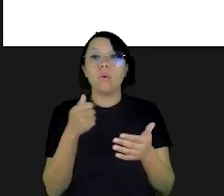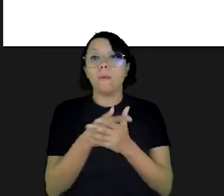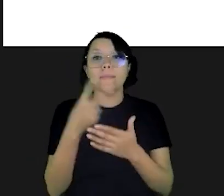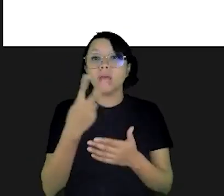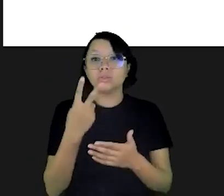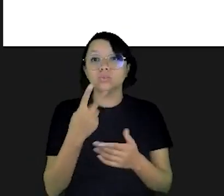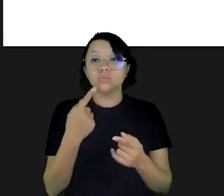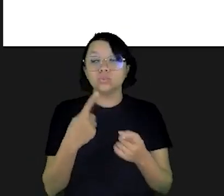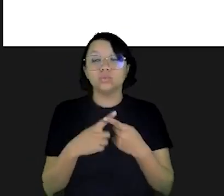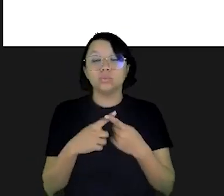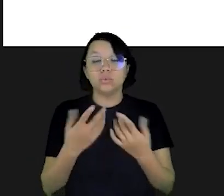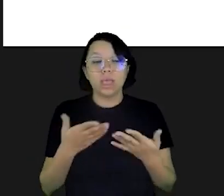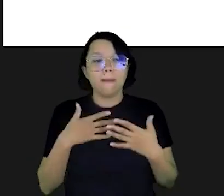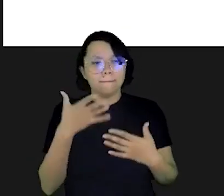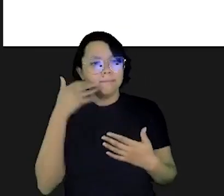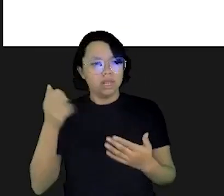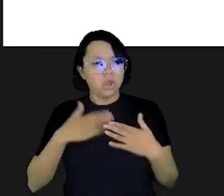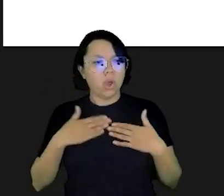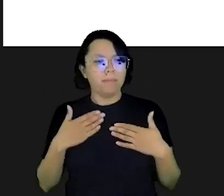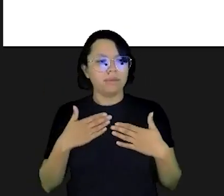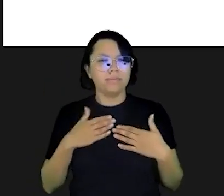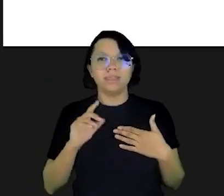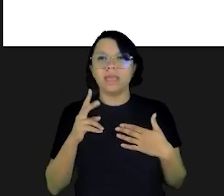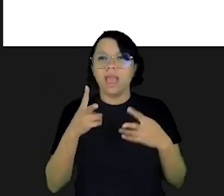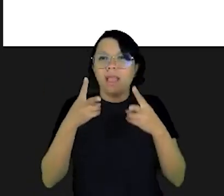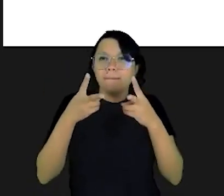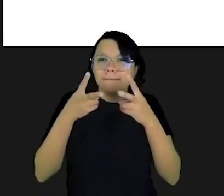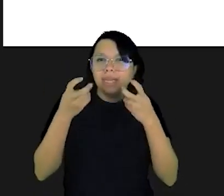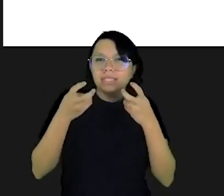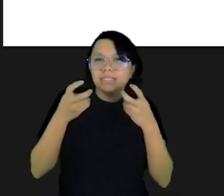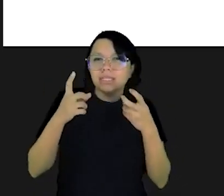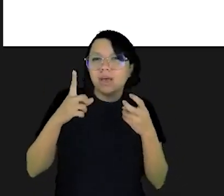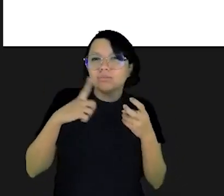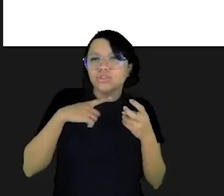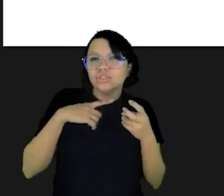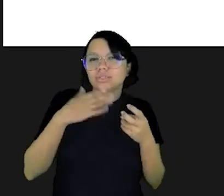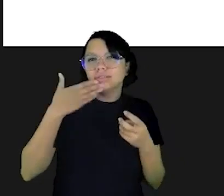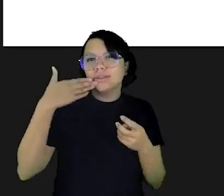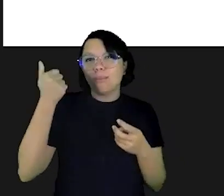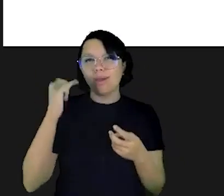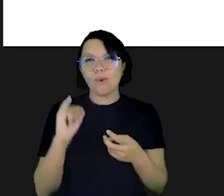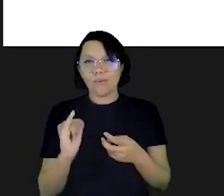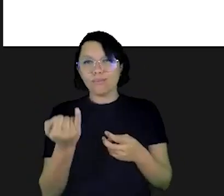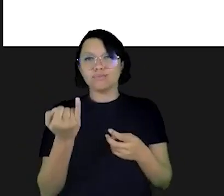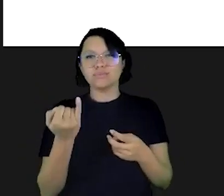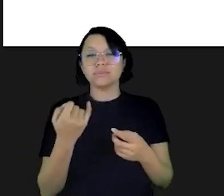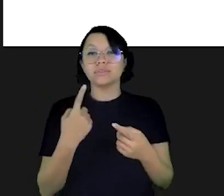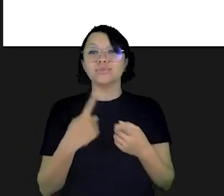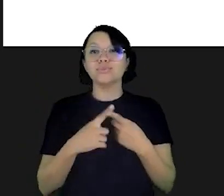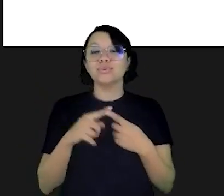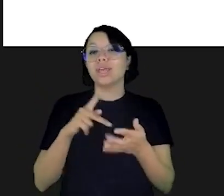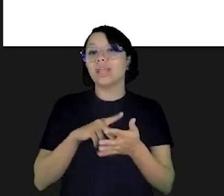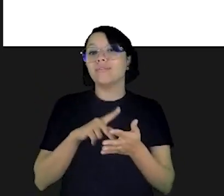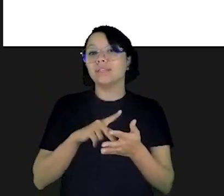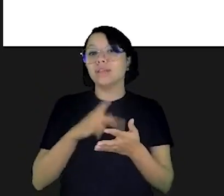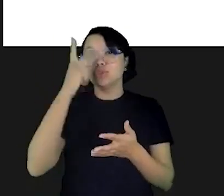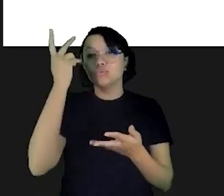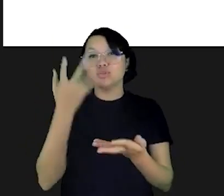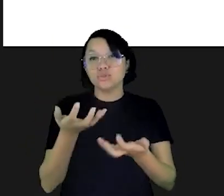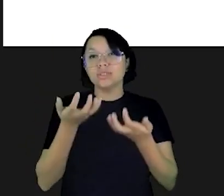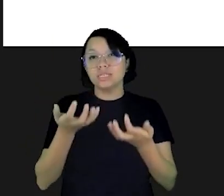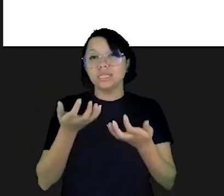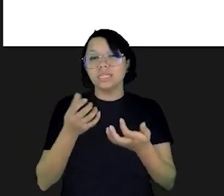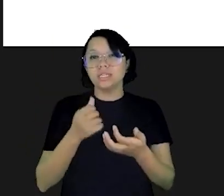online mais impressa que eu estou levando vantagem é mera impressão de estar levando vantagem porque na